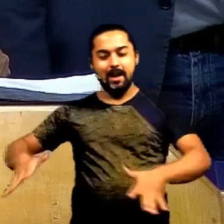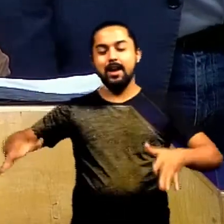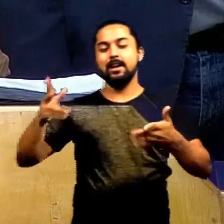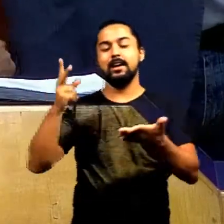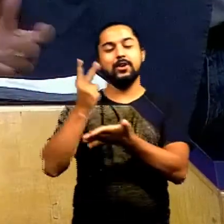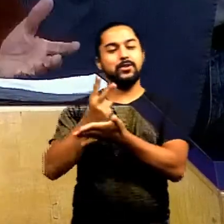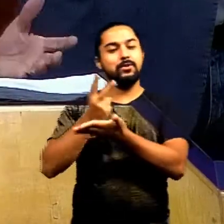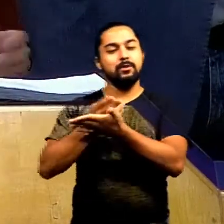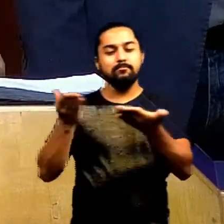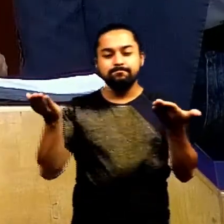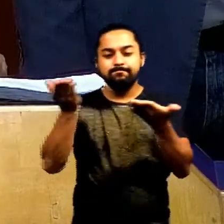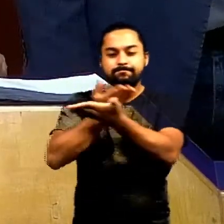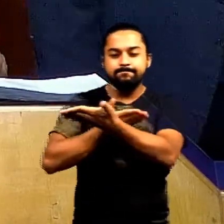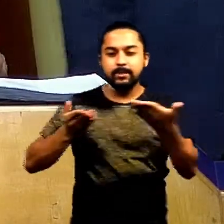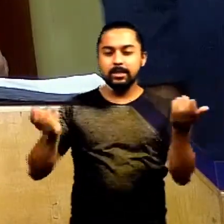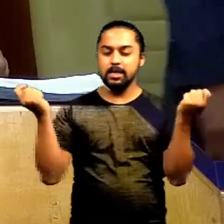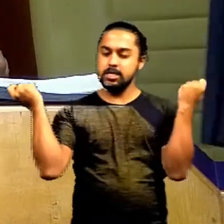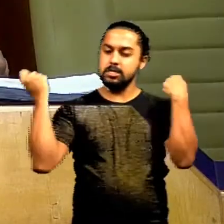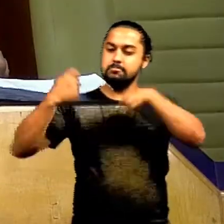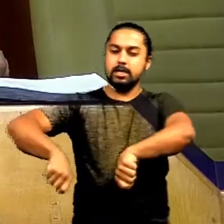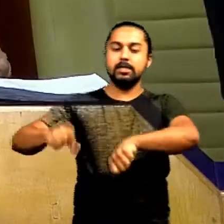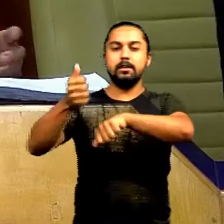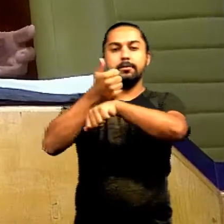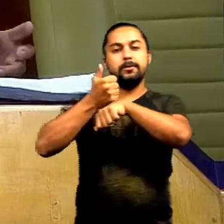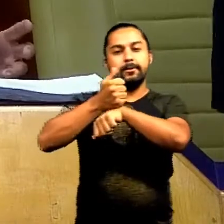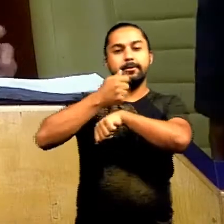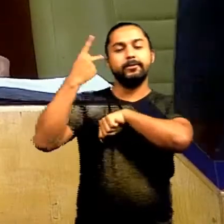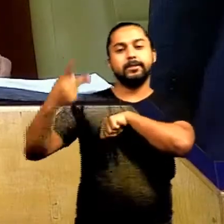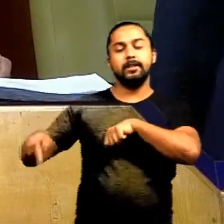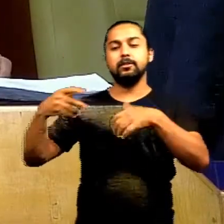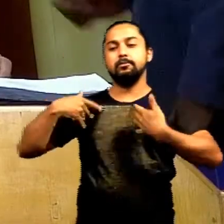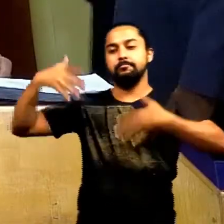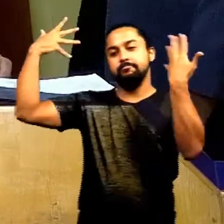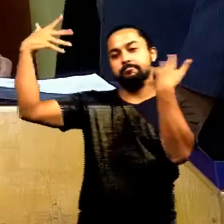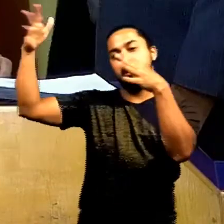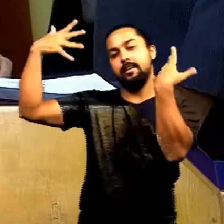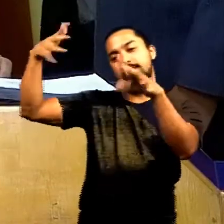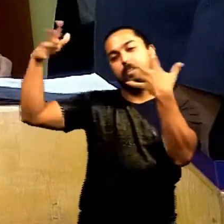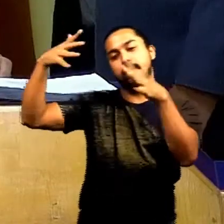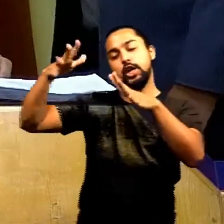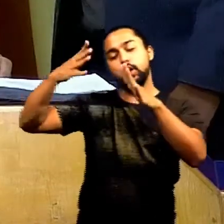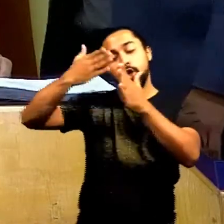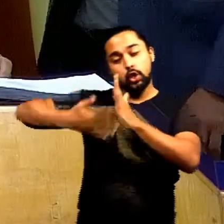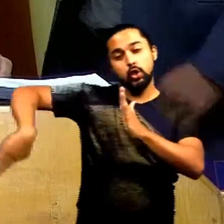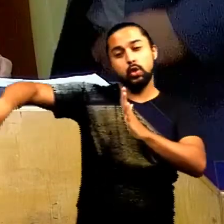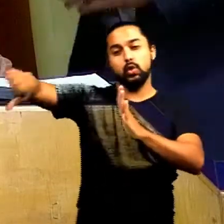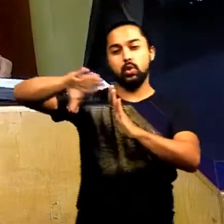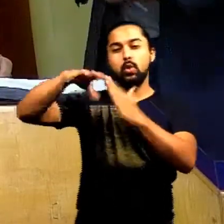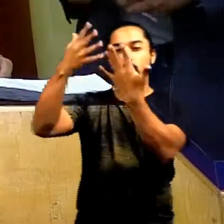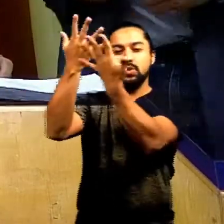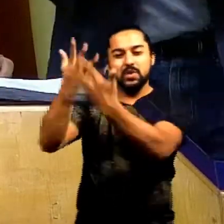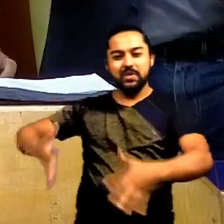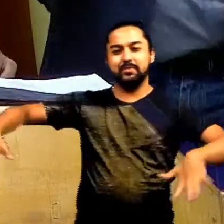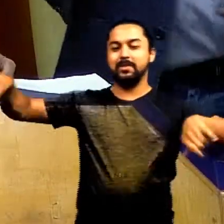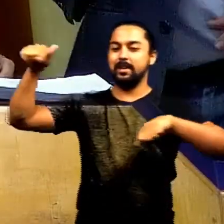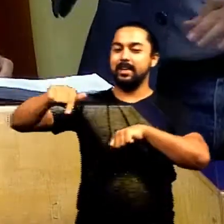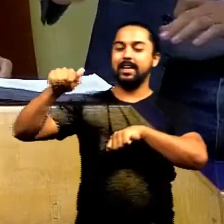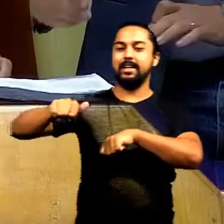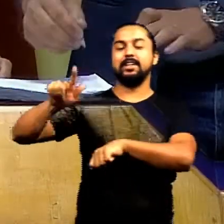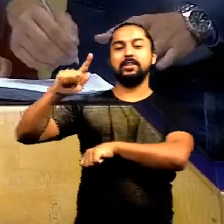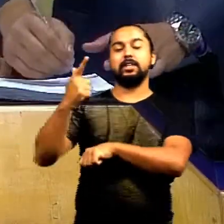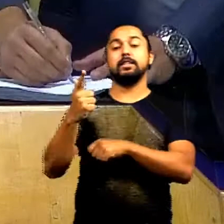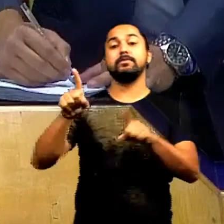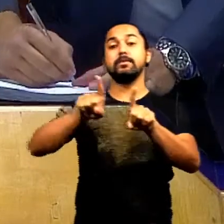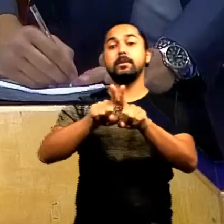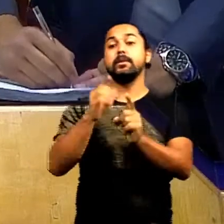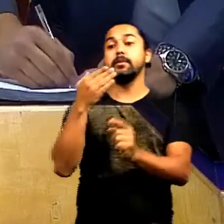com muito profissionalismo e muita capacidade. Saudar, então, todos os cerimonialistas neste dia no município de Goiânia. O outro, queria